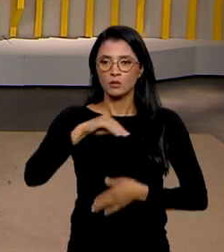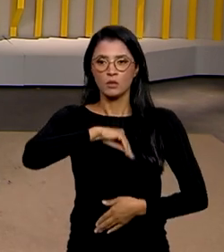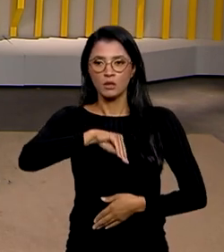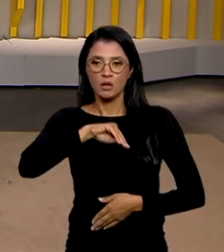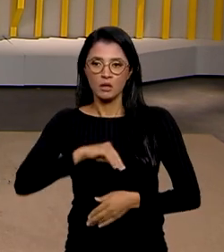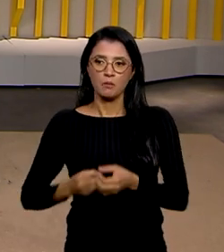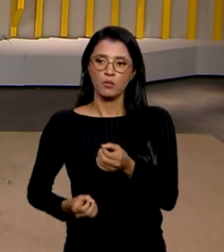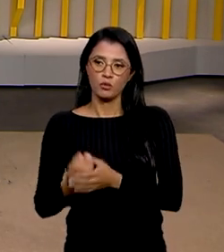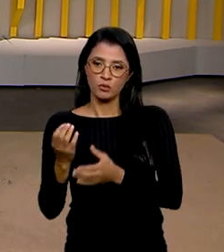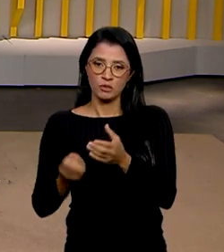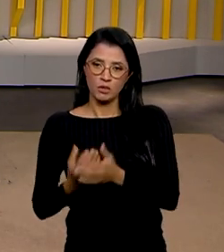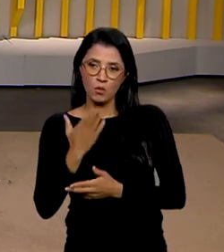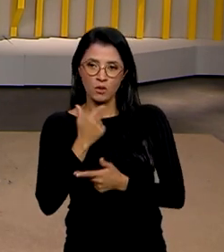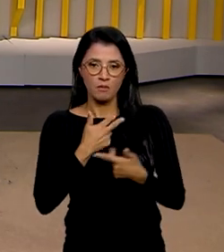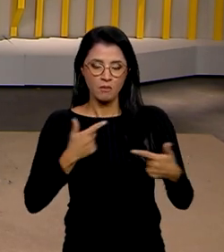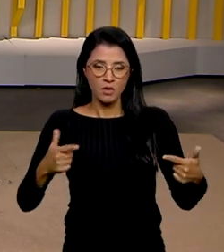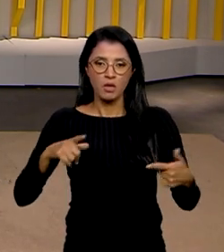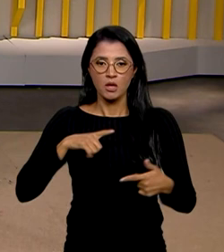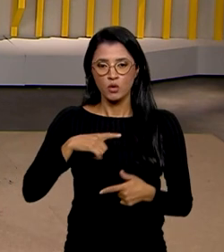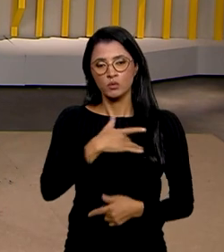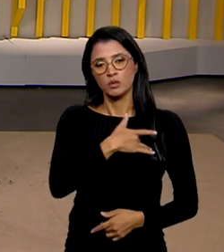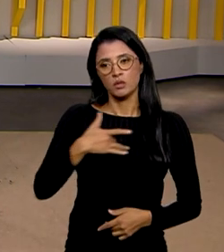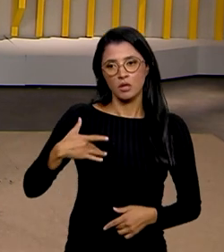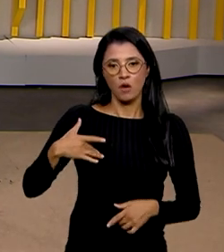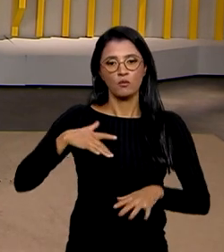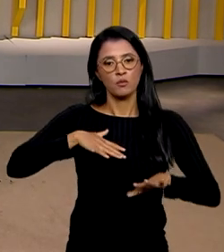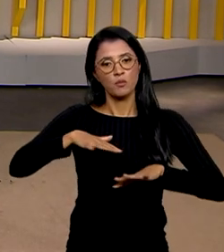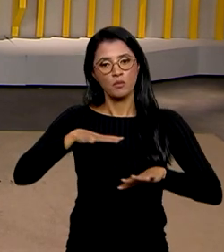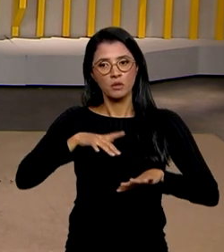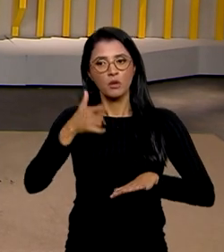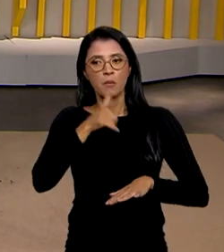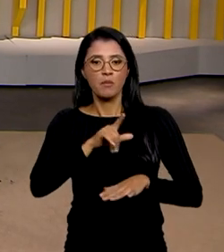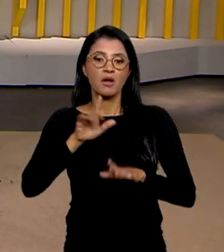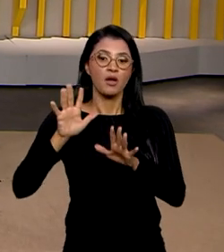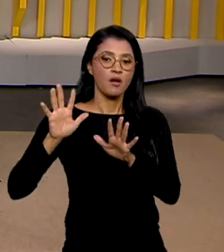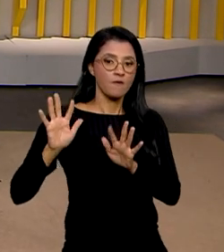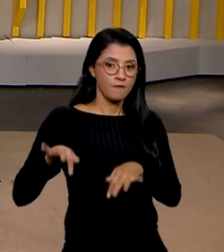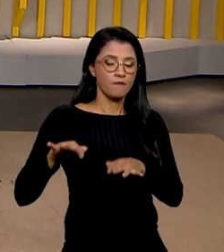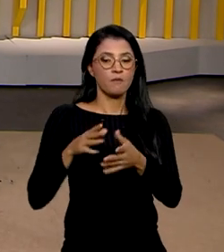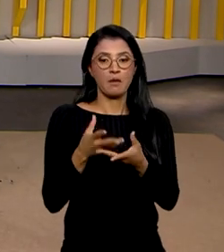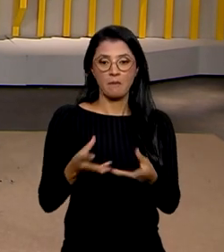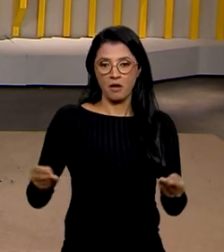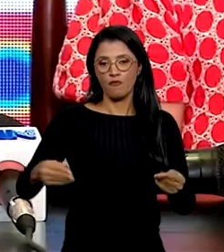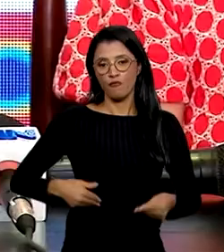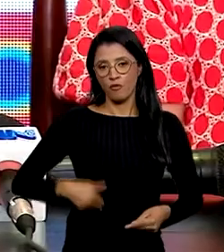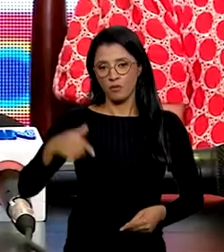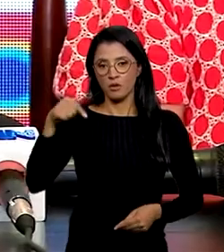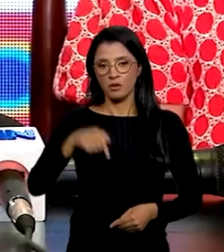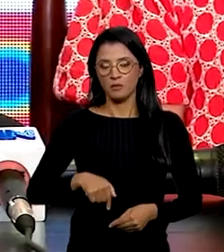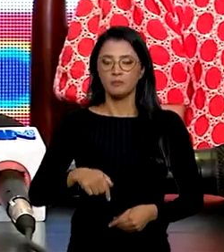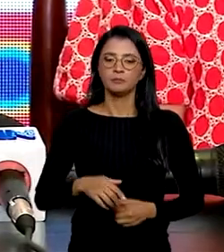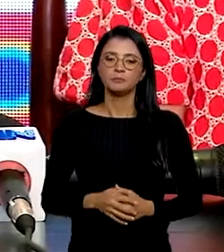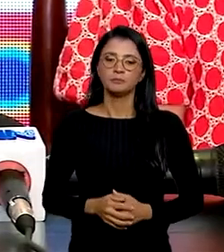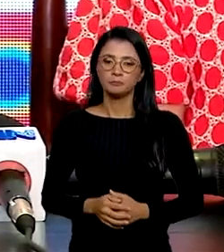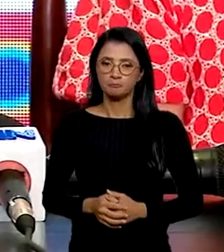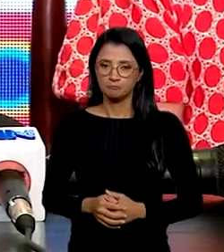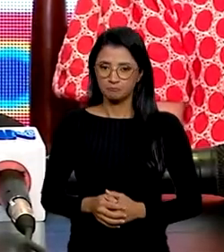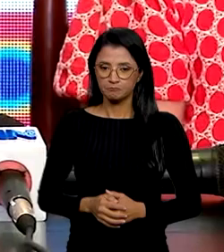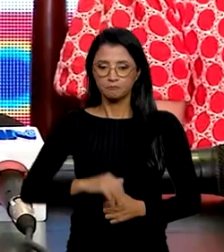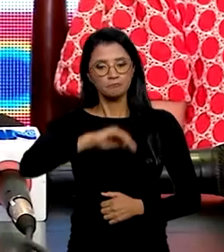produção de alimentos saudáveis e mobilização para o fim da fome no país. O Brasil